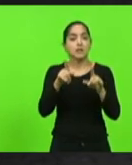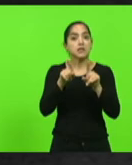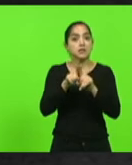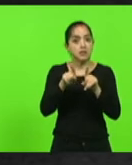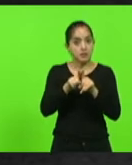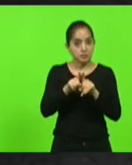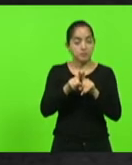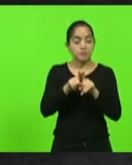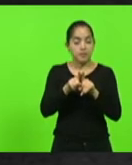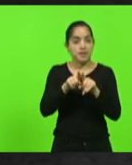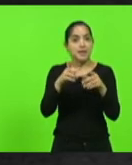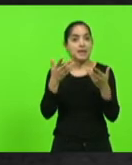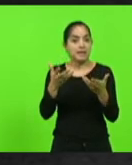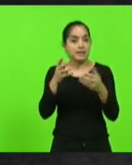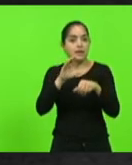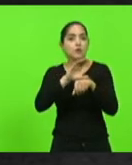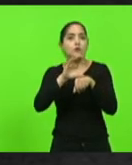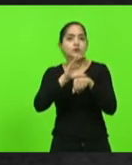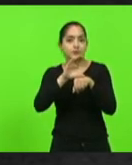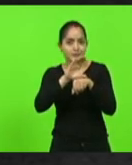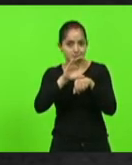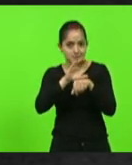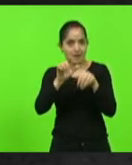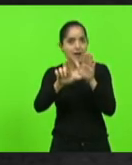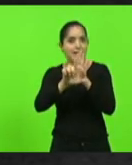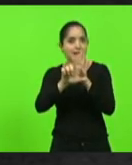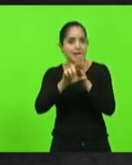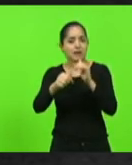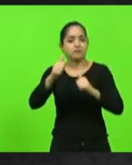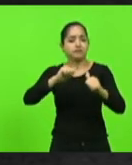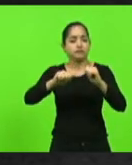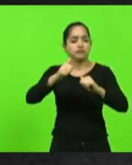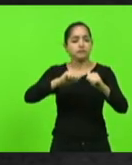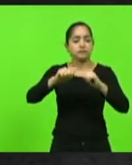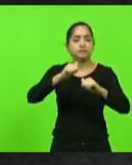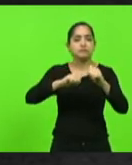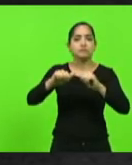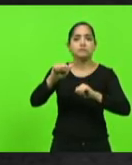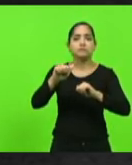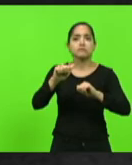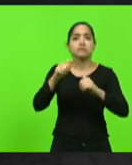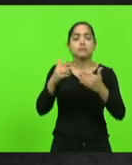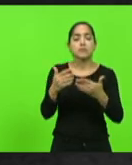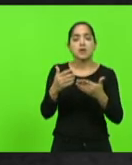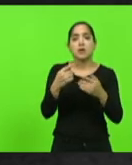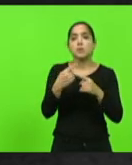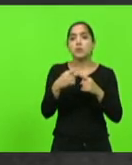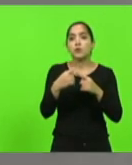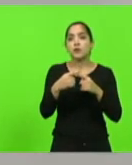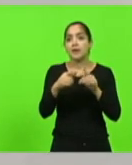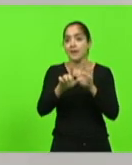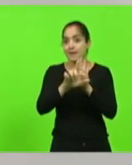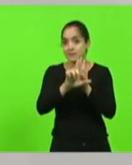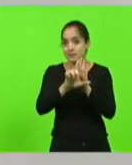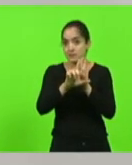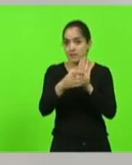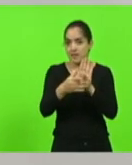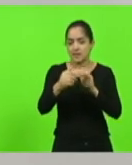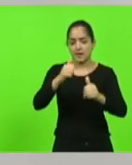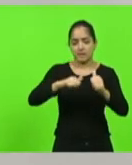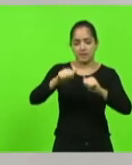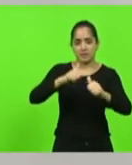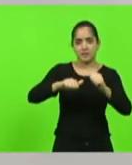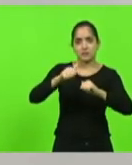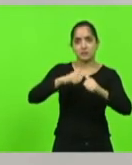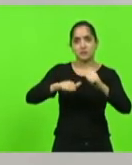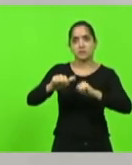constitucionaliza, ele quer constitucionalizar as leis de avaliação de desempenho, o que é um absurdo, porque essas avaliações de desempenho,